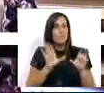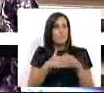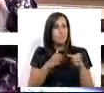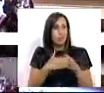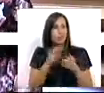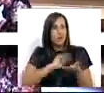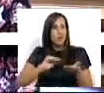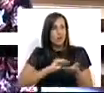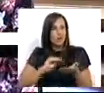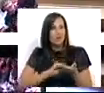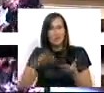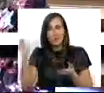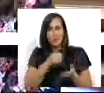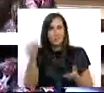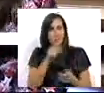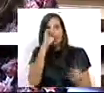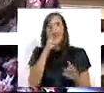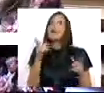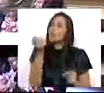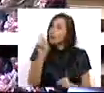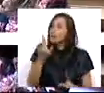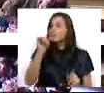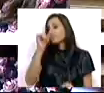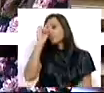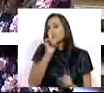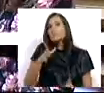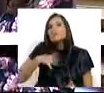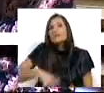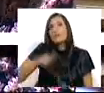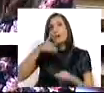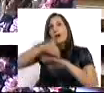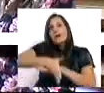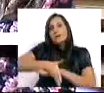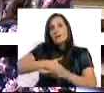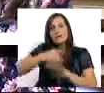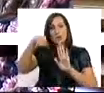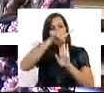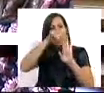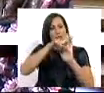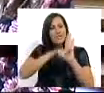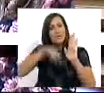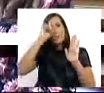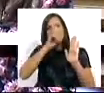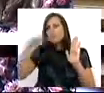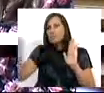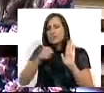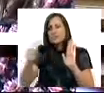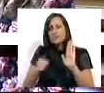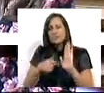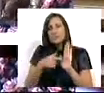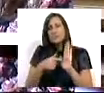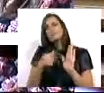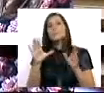Aquilo que acontece é que os professores também querem ter acesso à lista de colocação de professores através